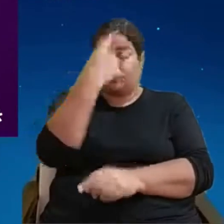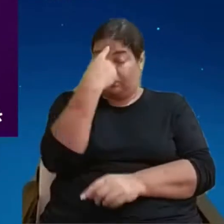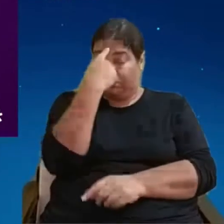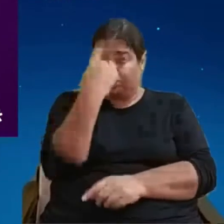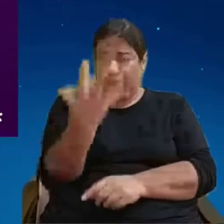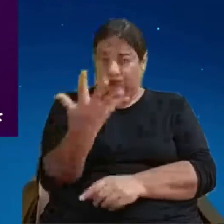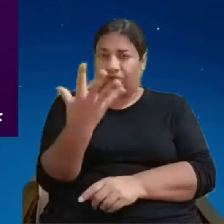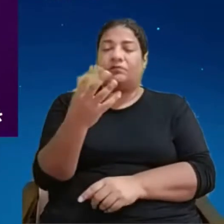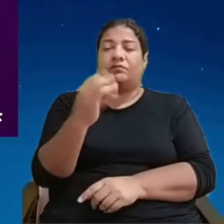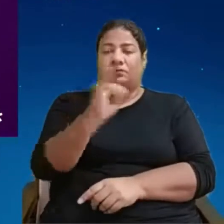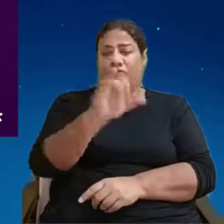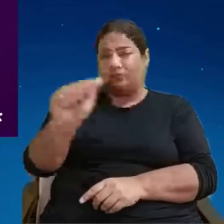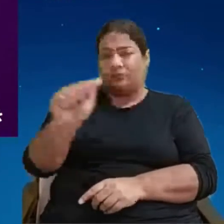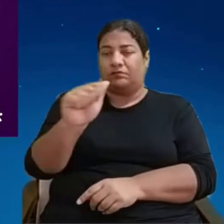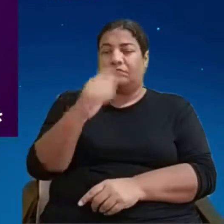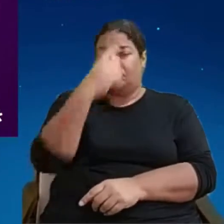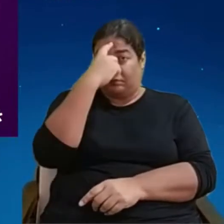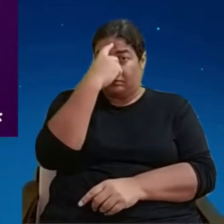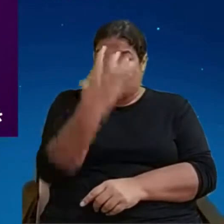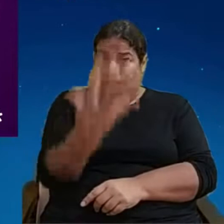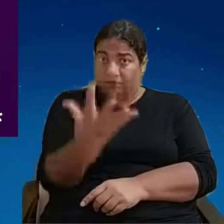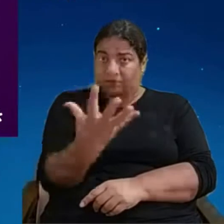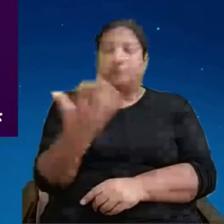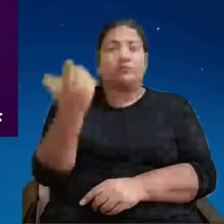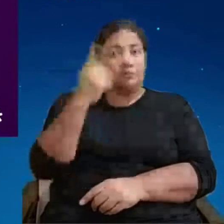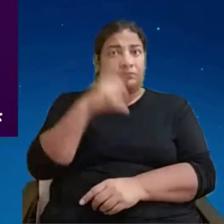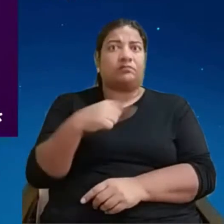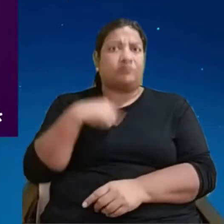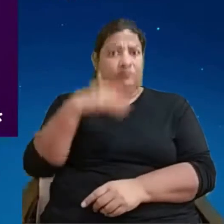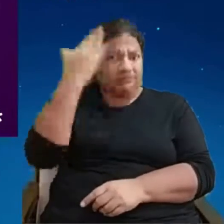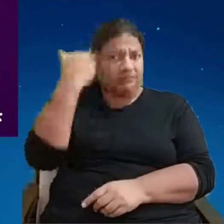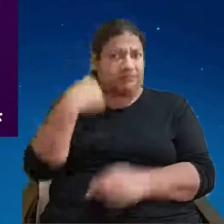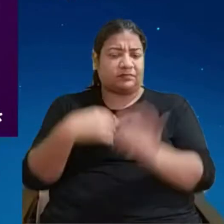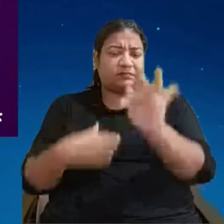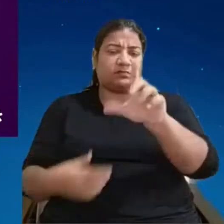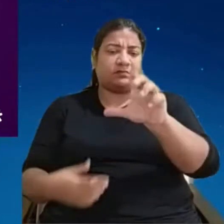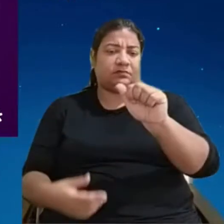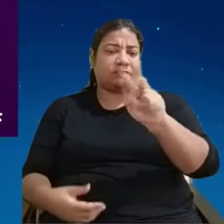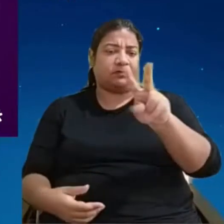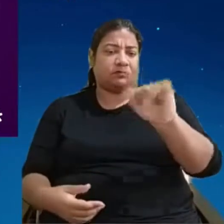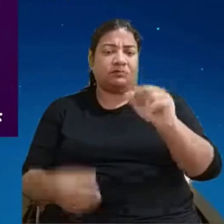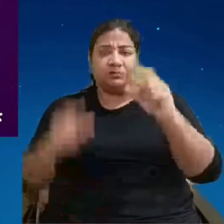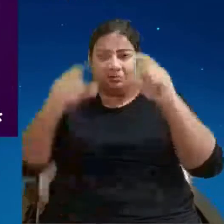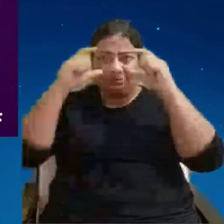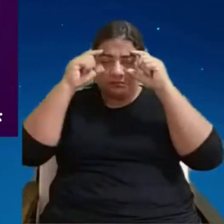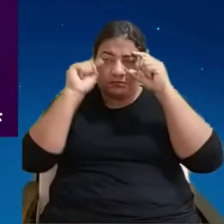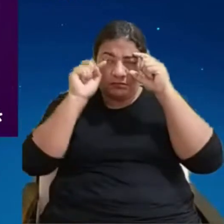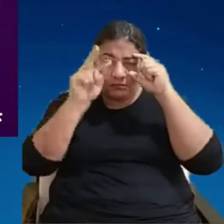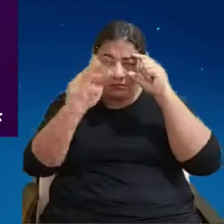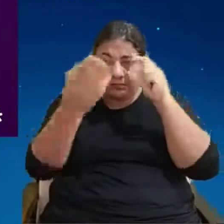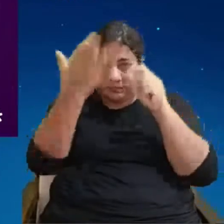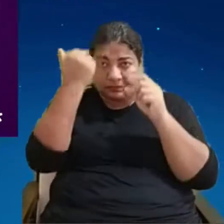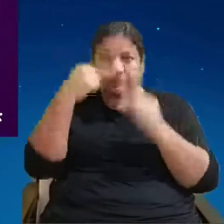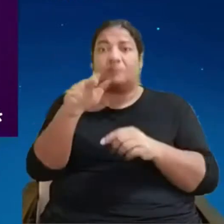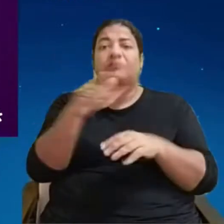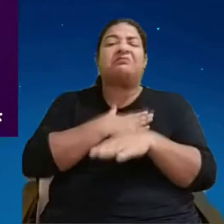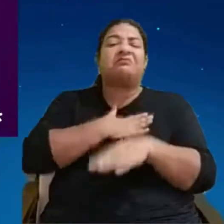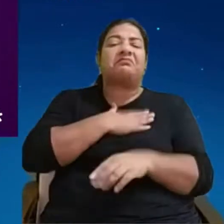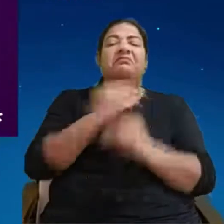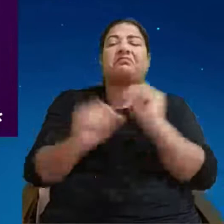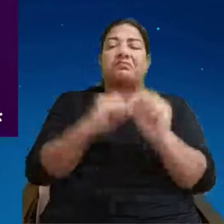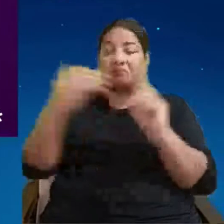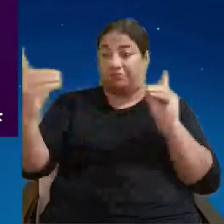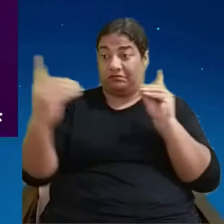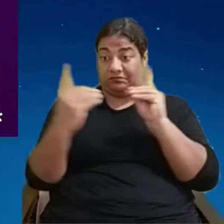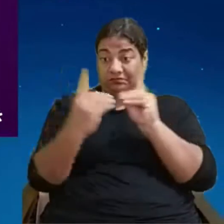sei o que ele gosta, o que ele acessa. quando o vendedor chega, eu já conheço tudo do Flávio. Já tenho essa informação. Lógico, com a autorização do Flávio,